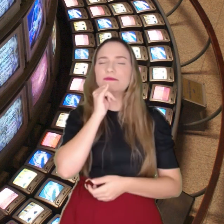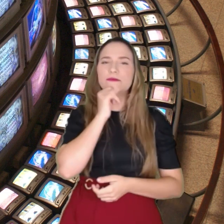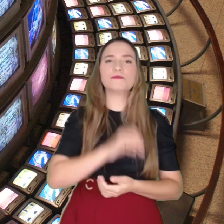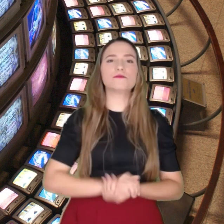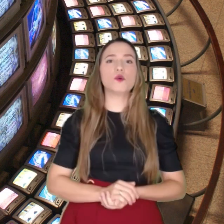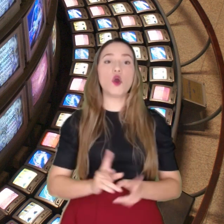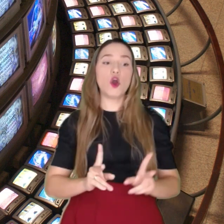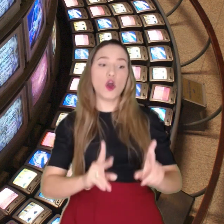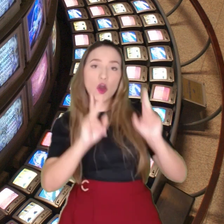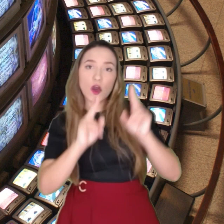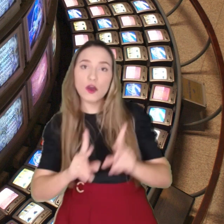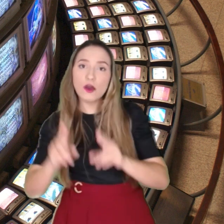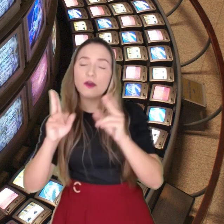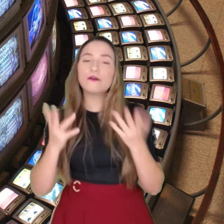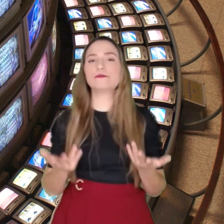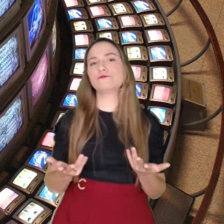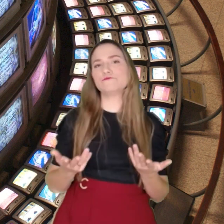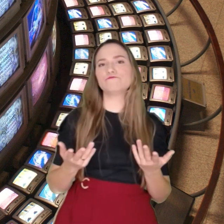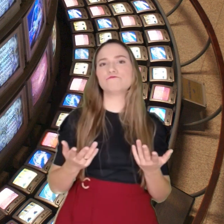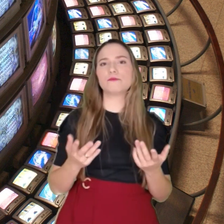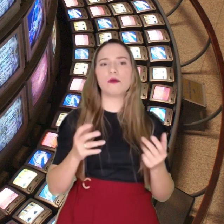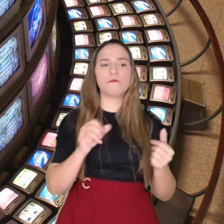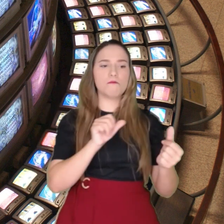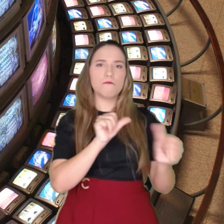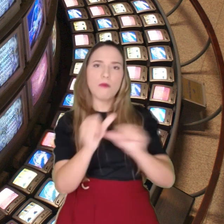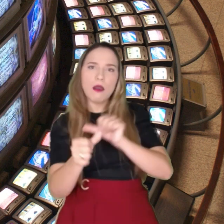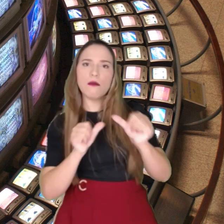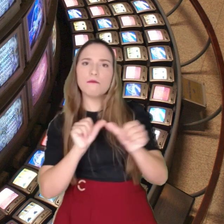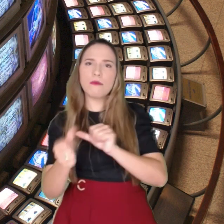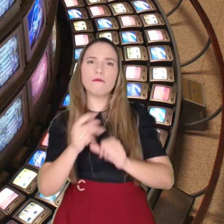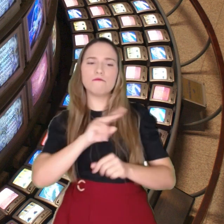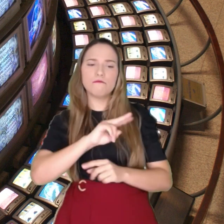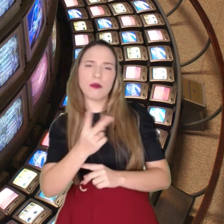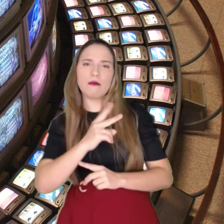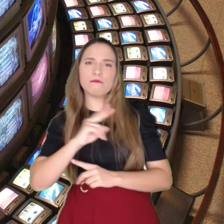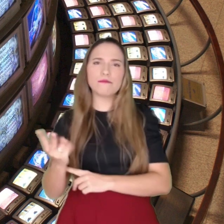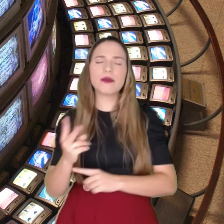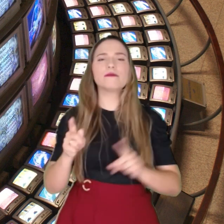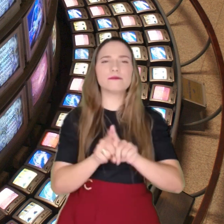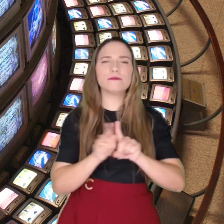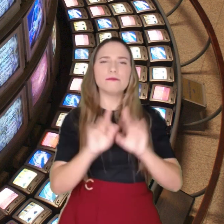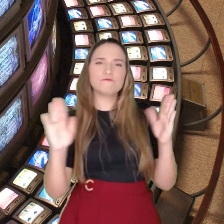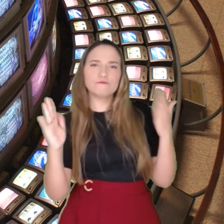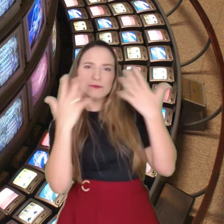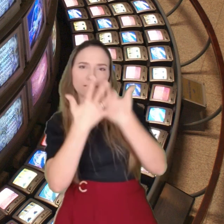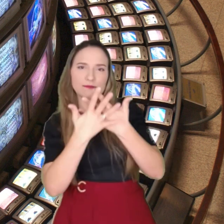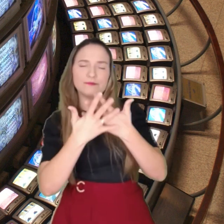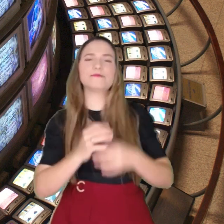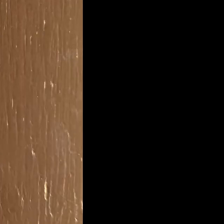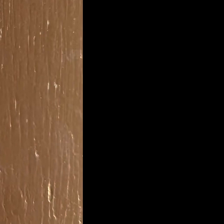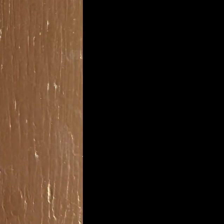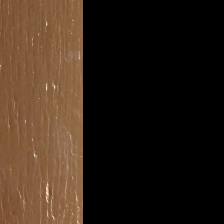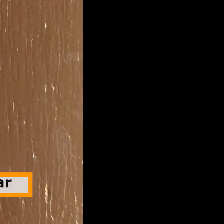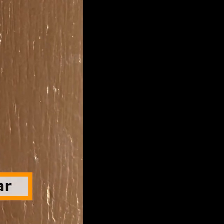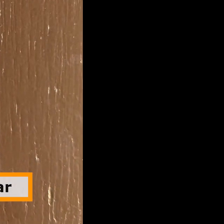cortes, transições e filtros. O que